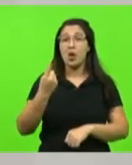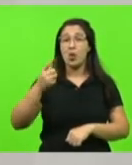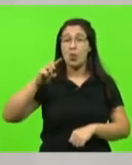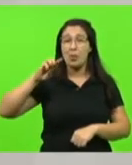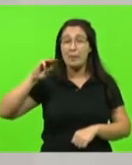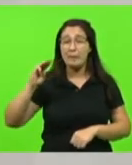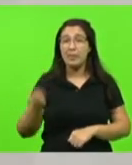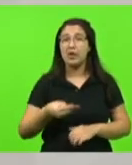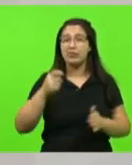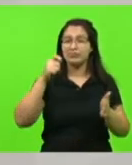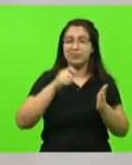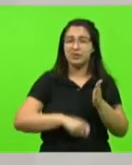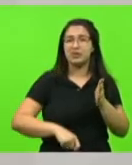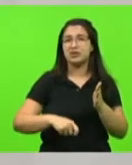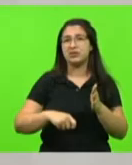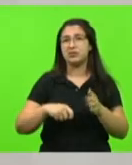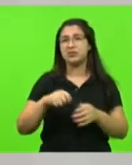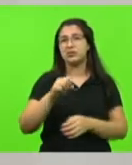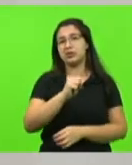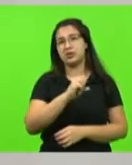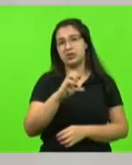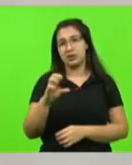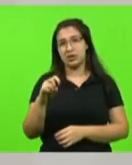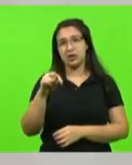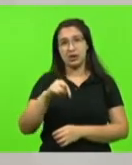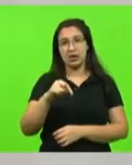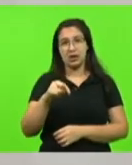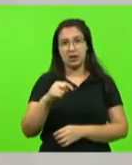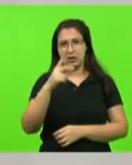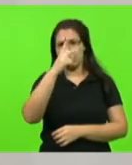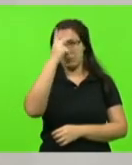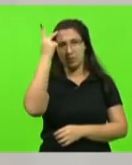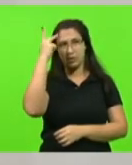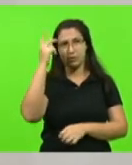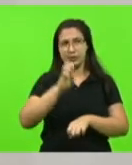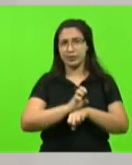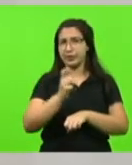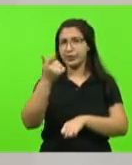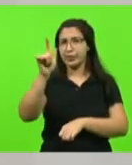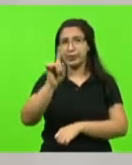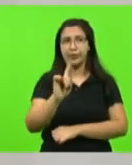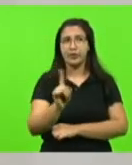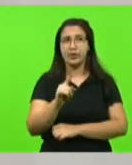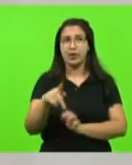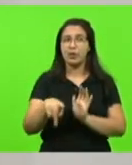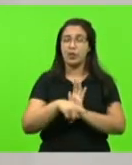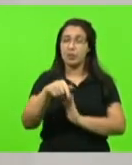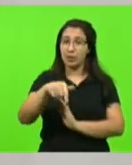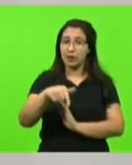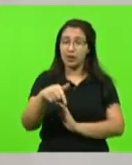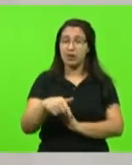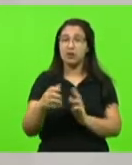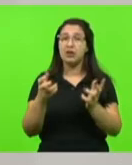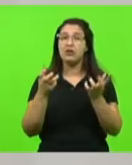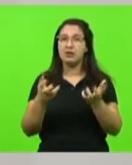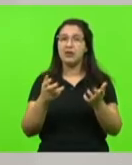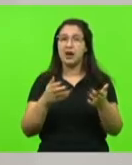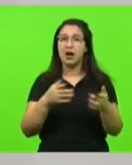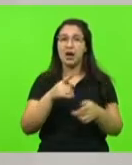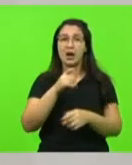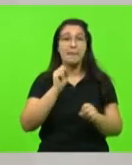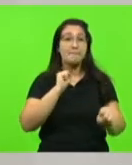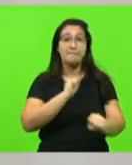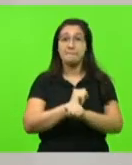assinaturas decatarinenses, não são pessoas de outros estados, que estão dizendo que querem a interrupção desse